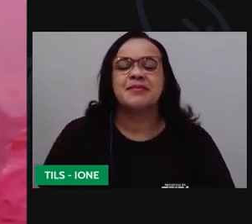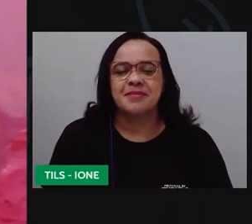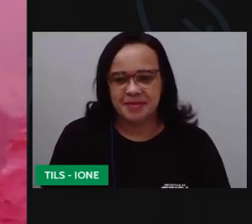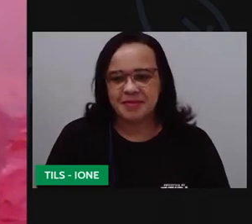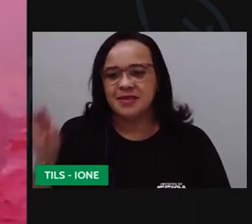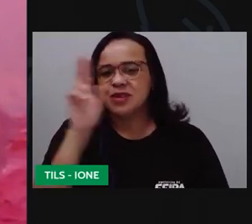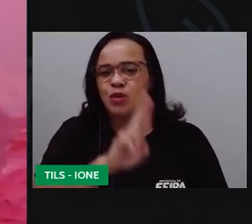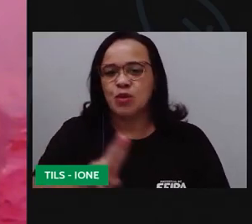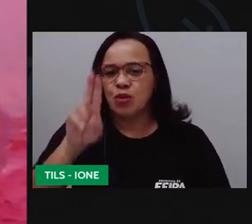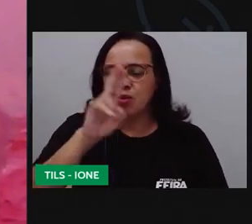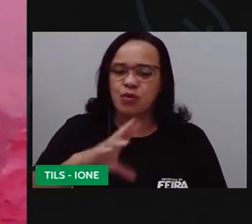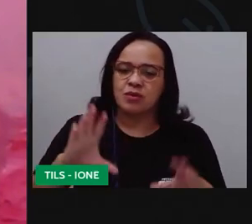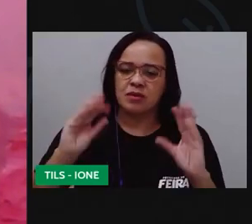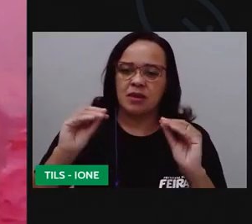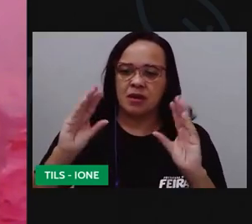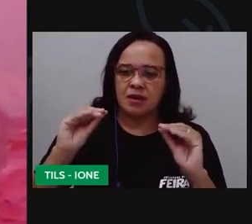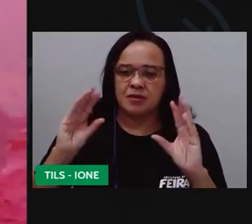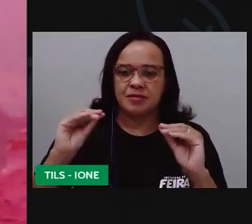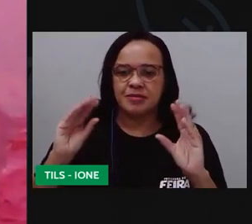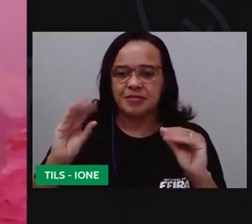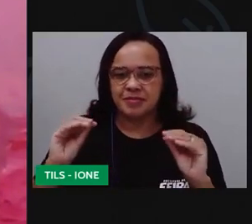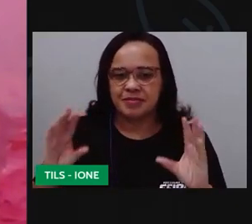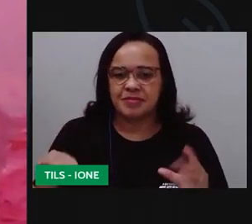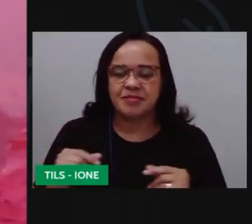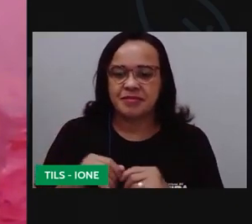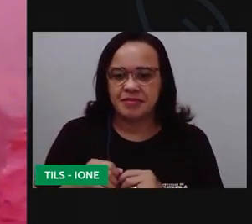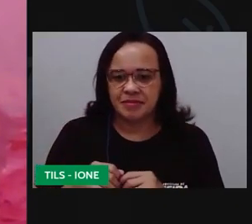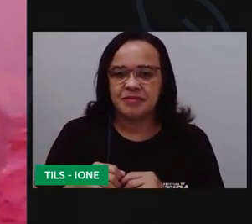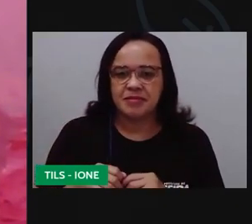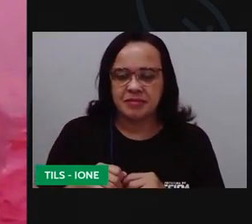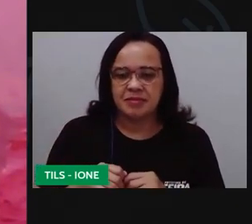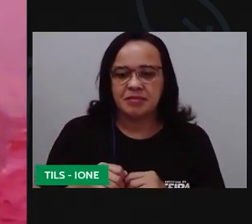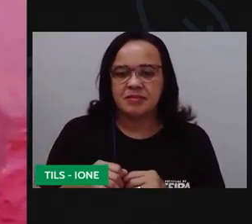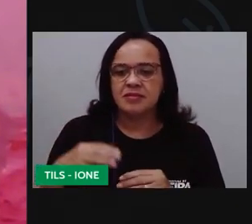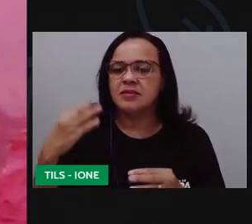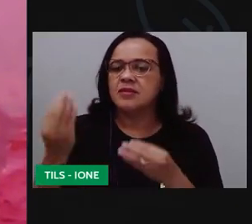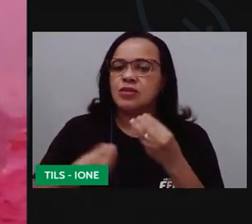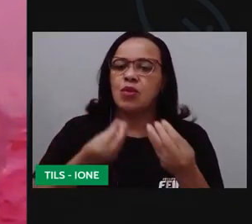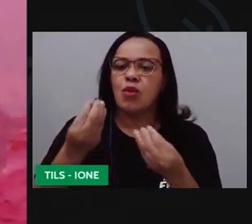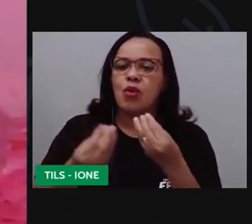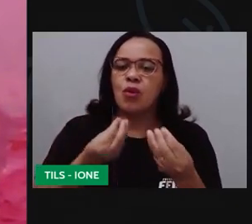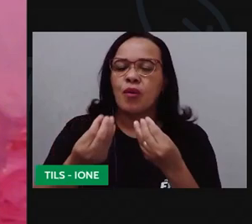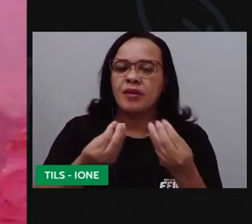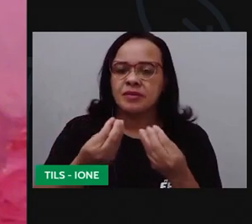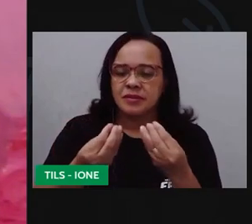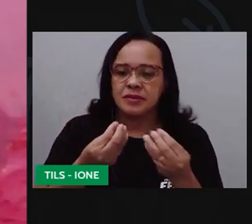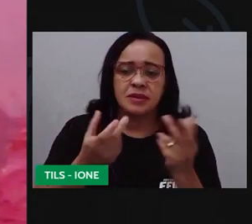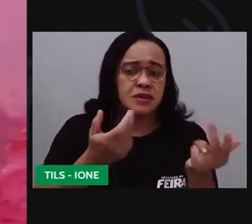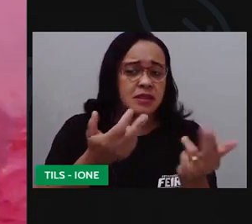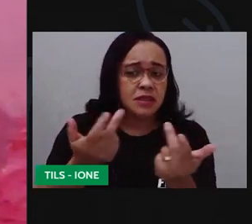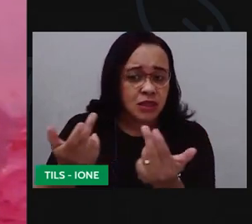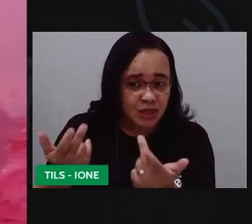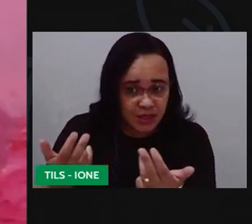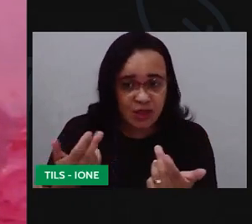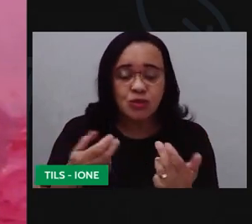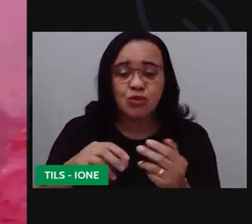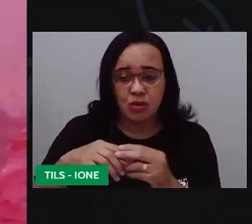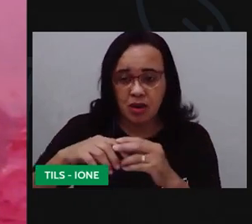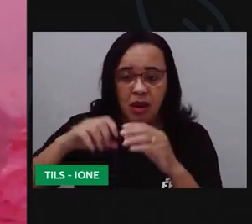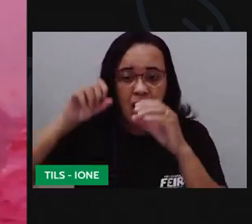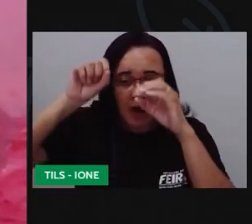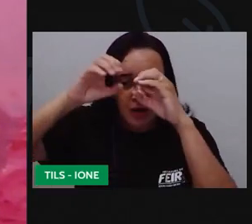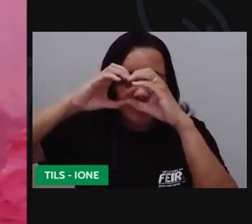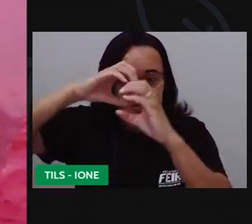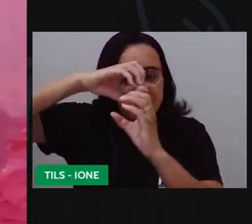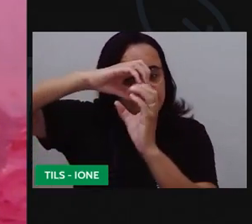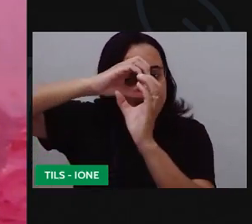utilizar a ficha adesiva mas como pro? do mesmo jeito que a gente colocou lá no olho na lente ó